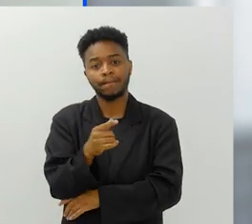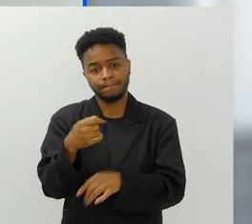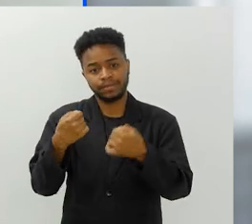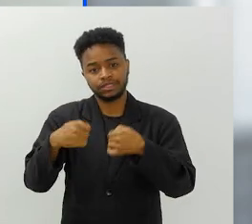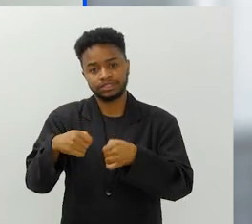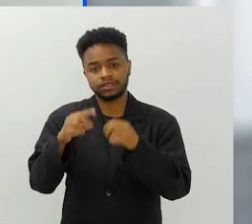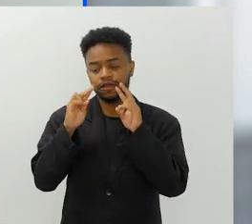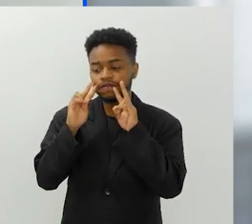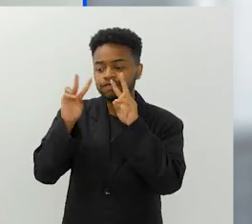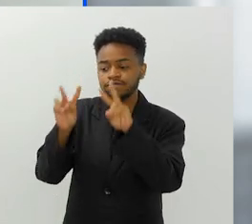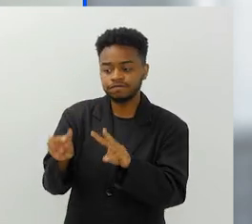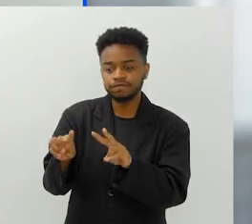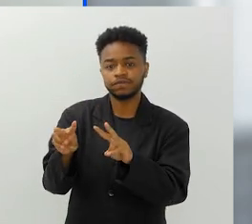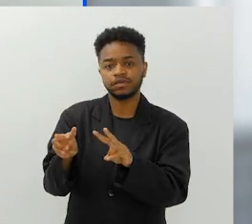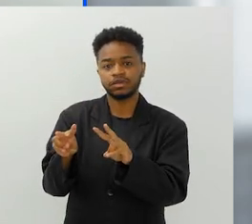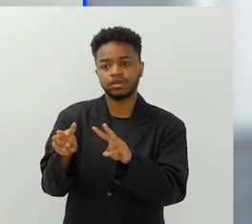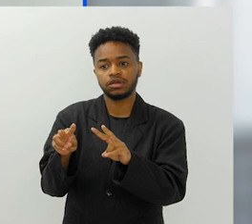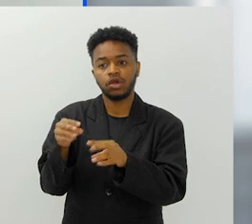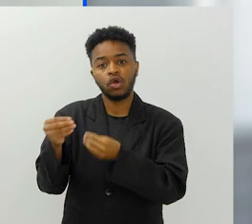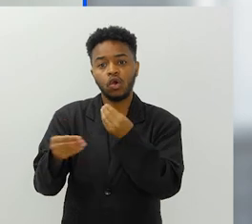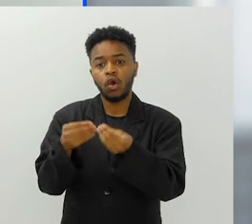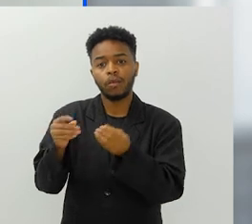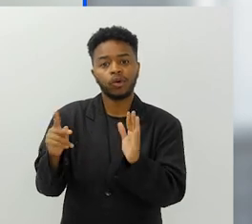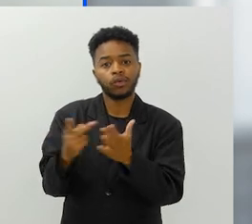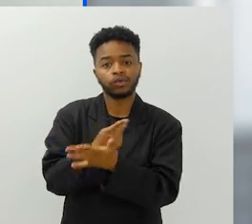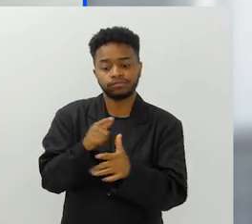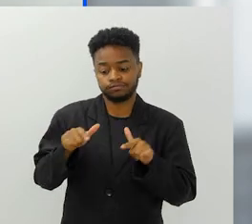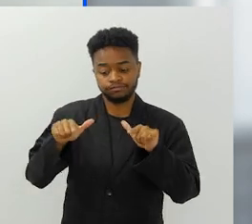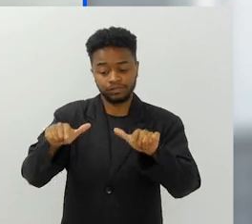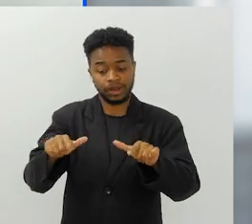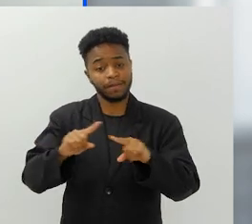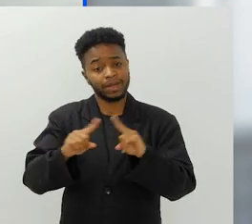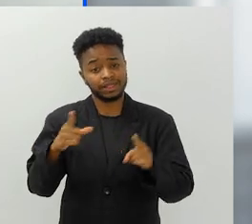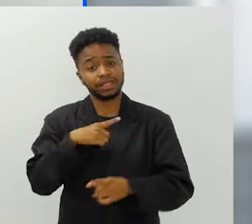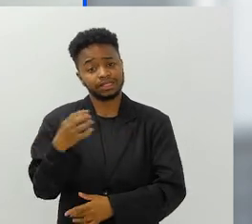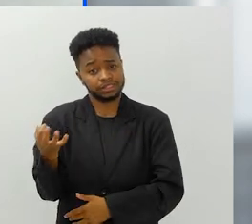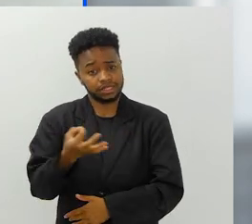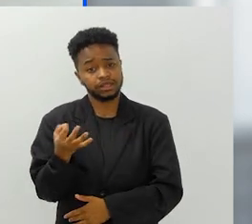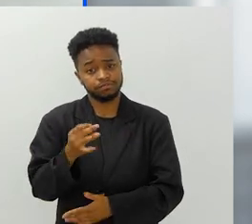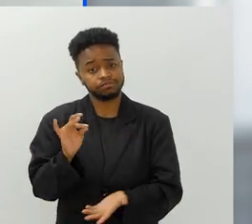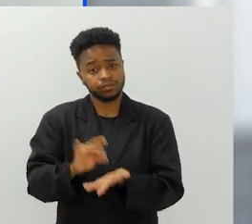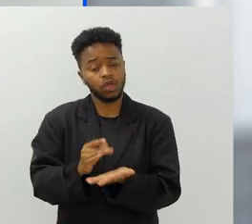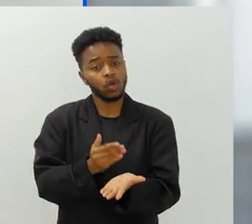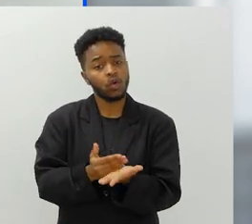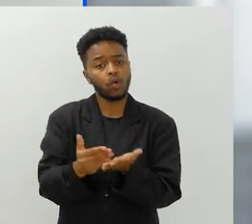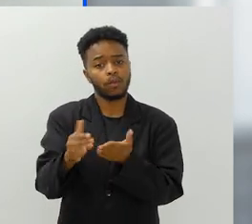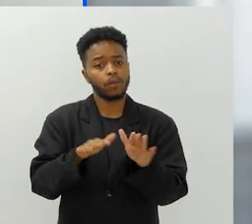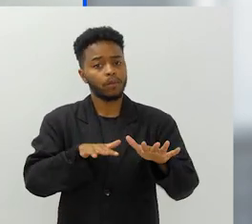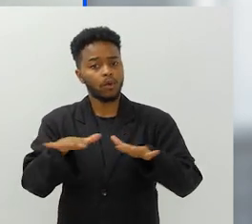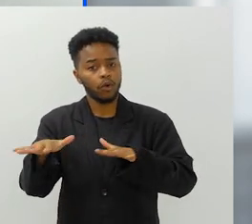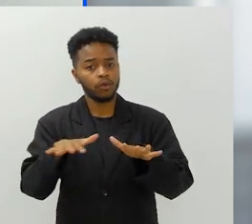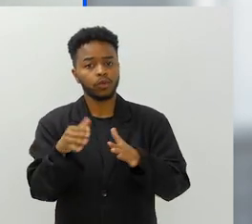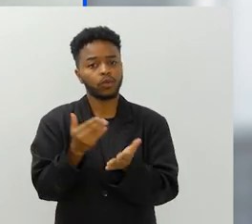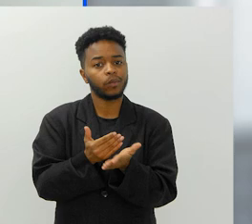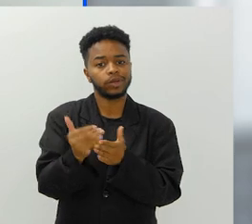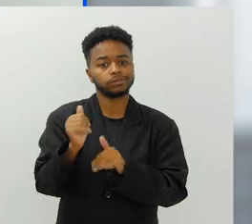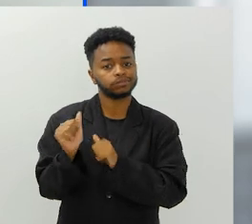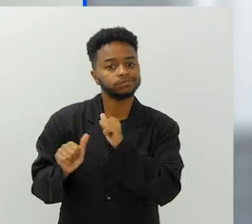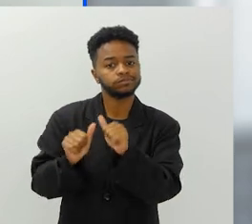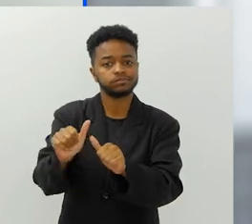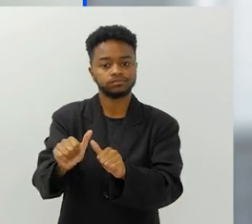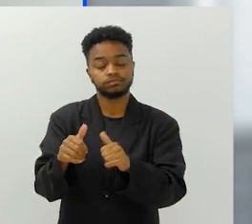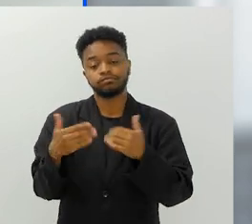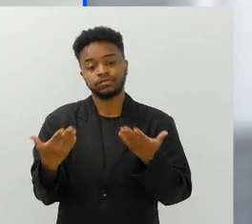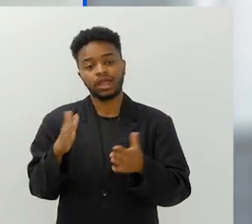a gente tem um olhar muito crítico a como as certificações são feitas, mas certamente isso é um início de movimento de